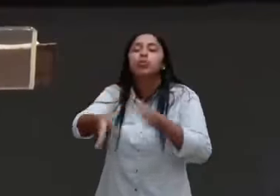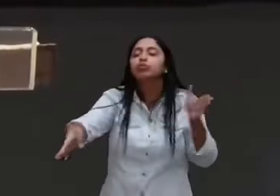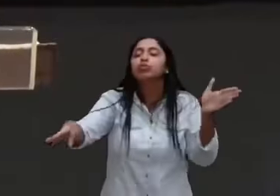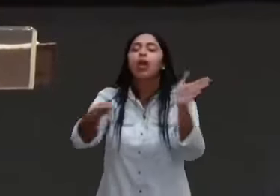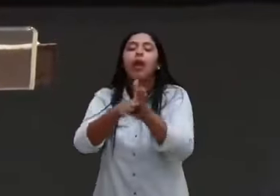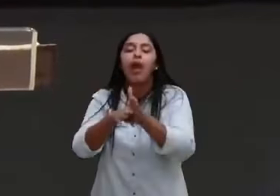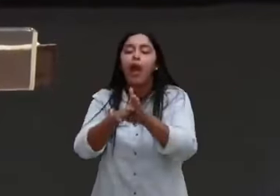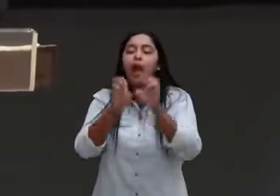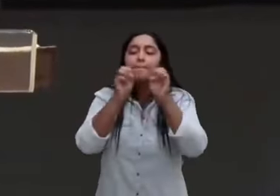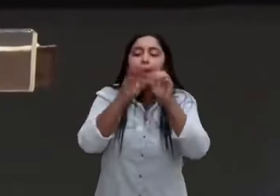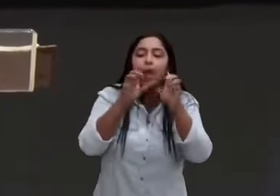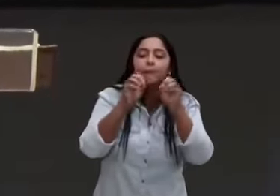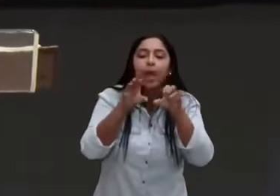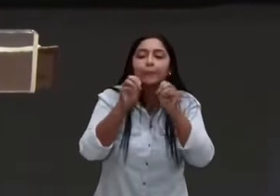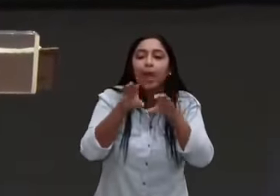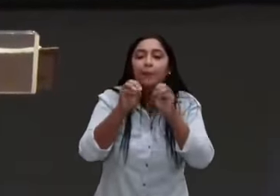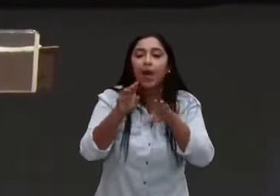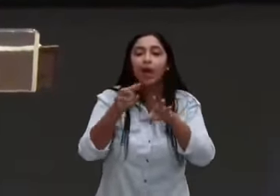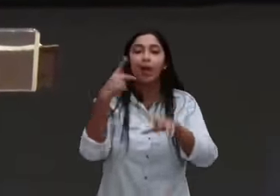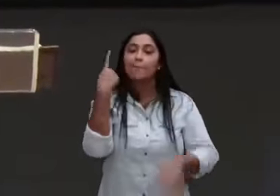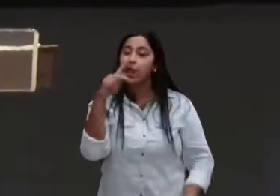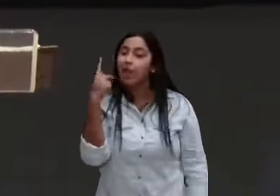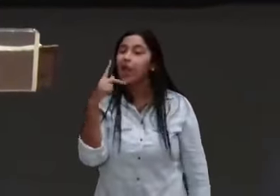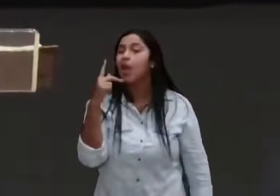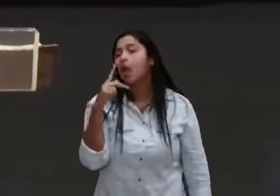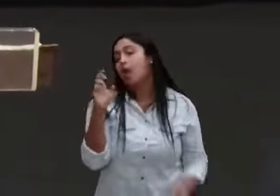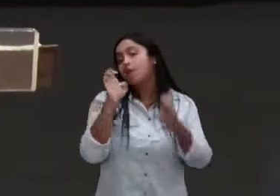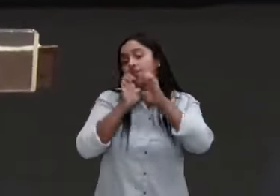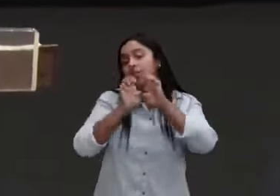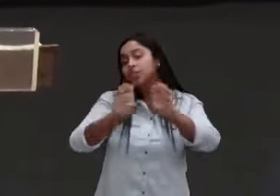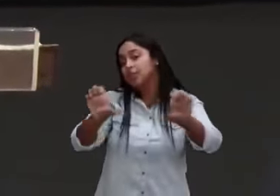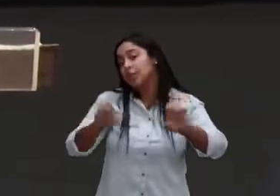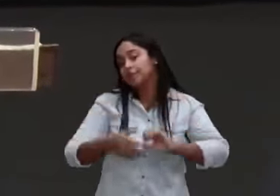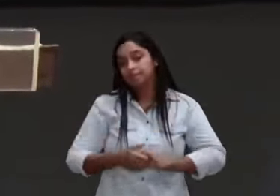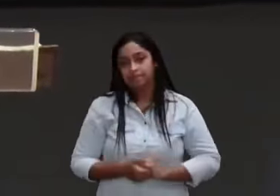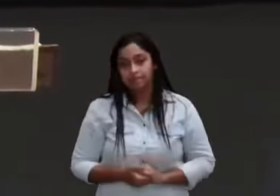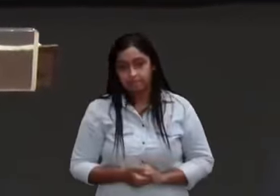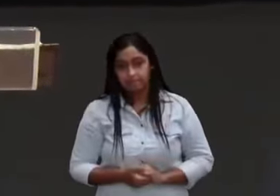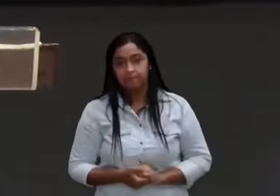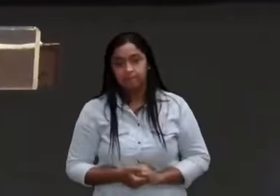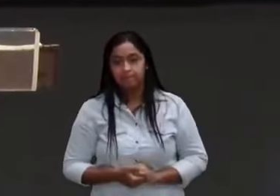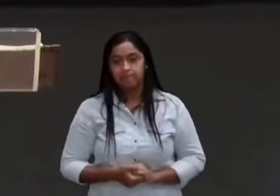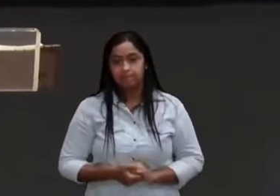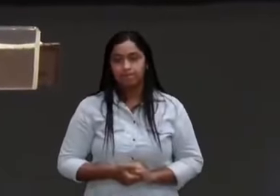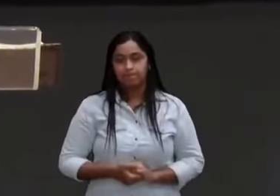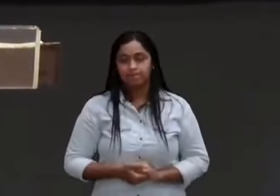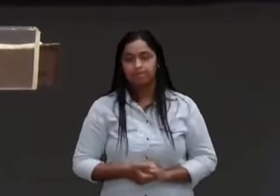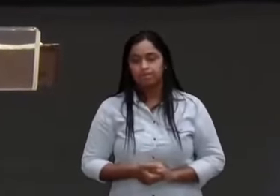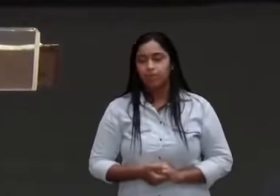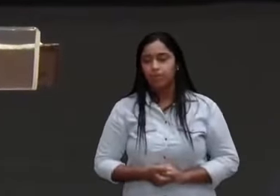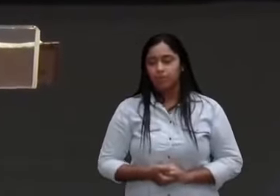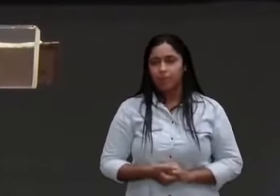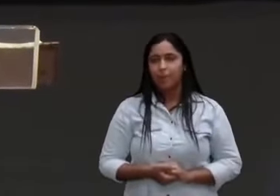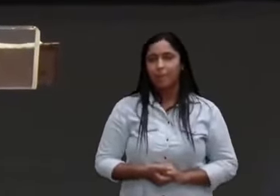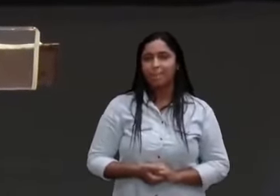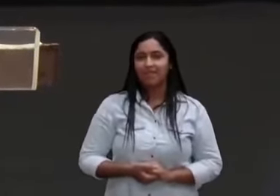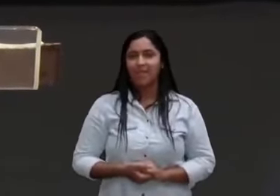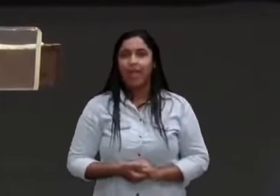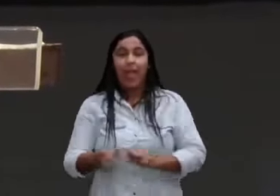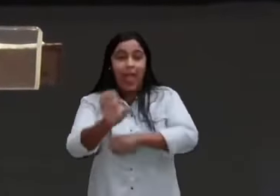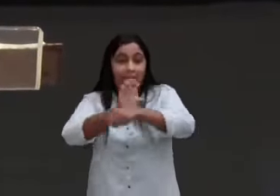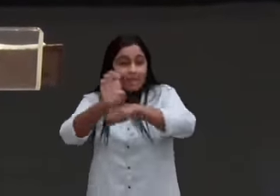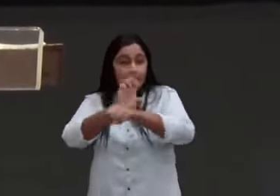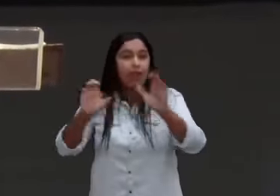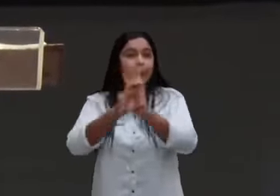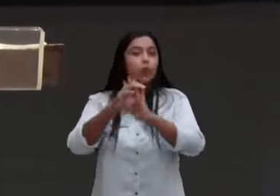segundo a Pedro 3,18 diz, cresçam na graça, e no conhecimento do Senhor Jesus Cristo, Efésios 4